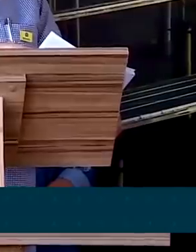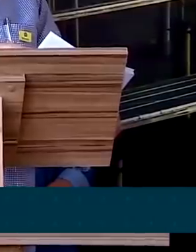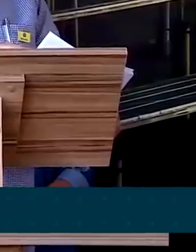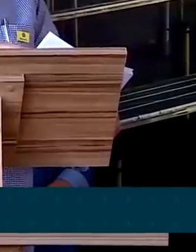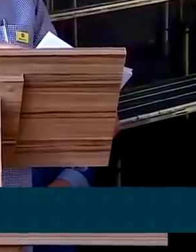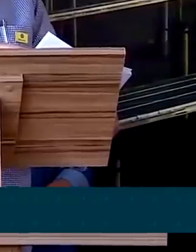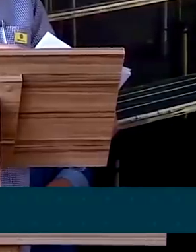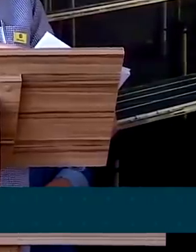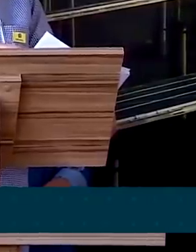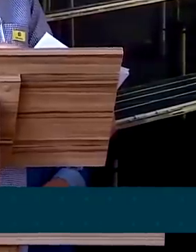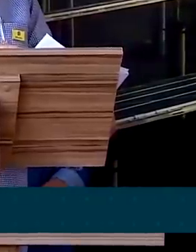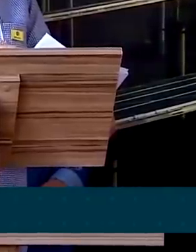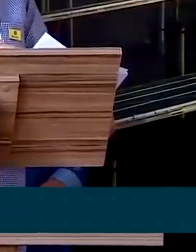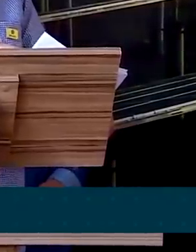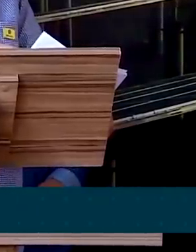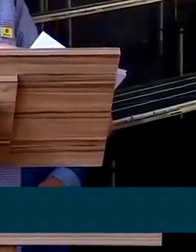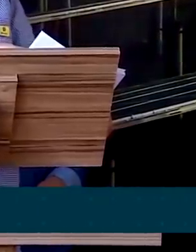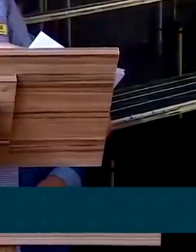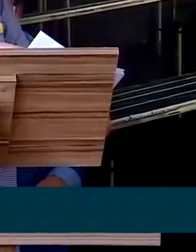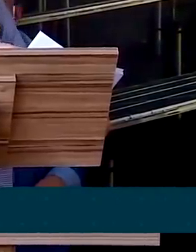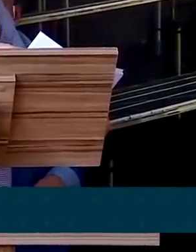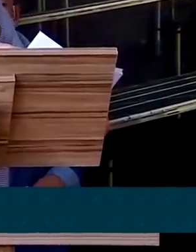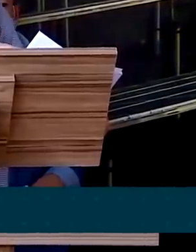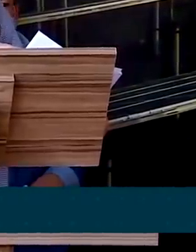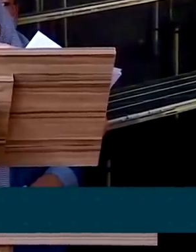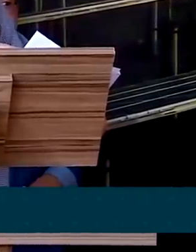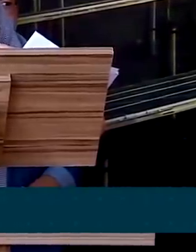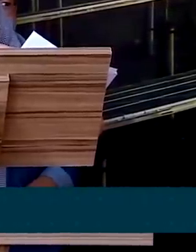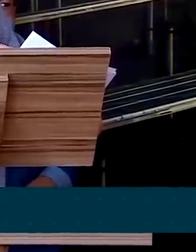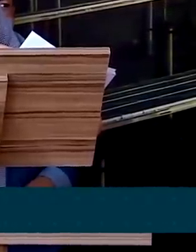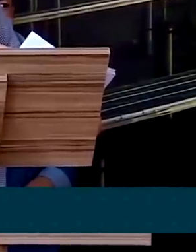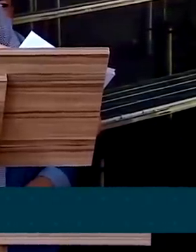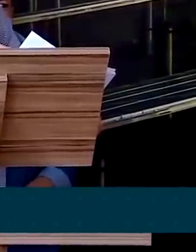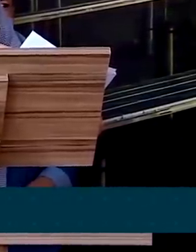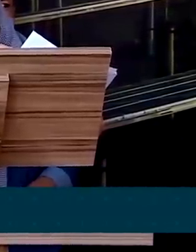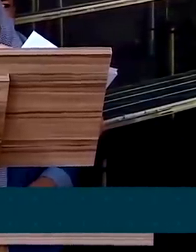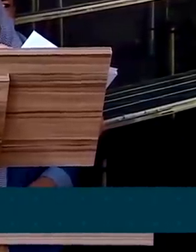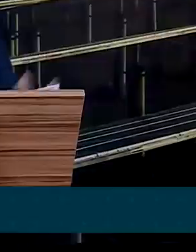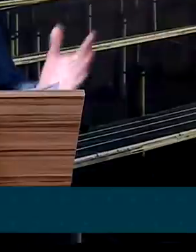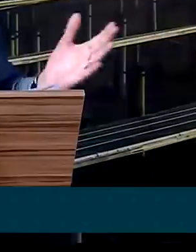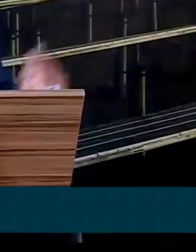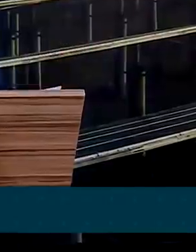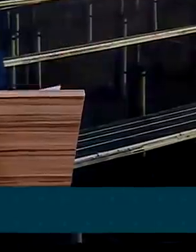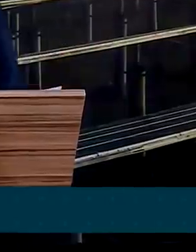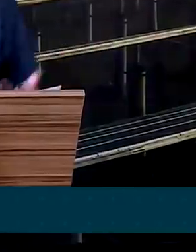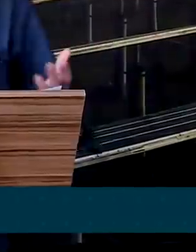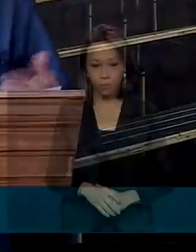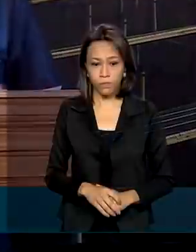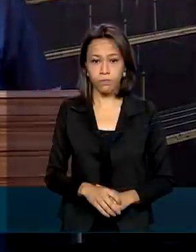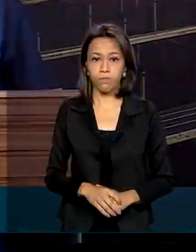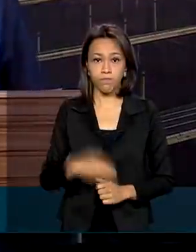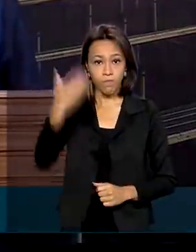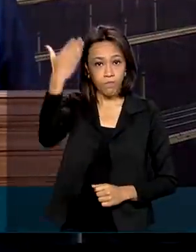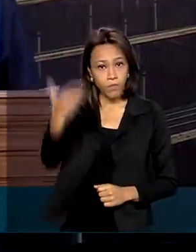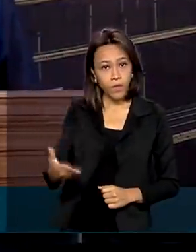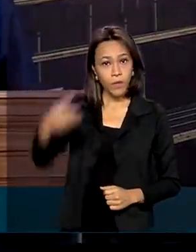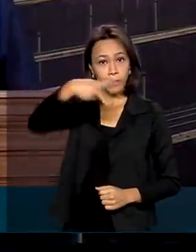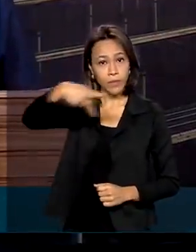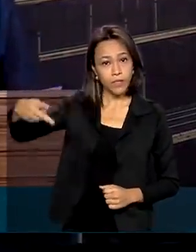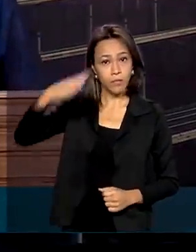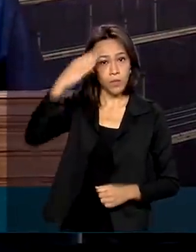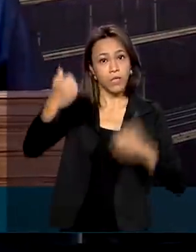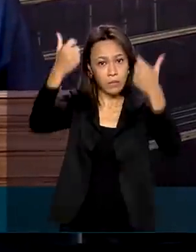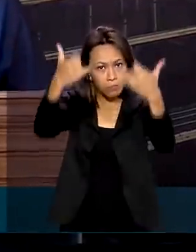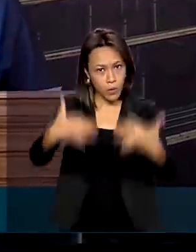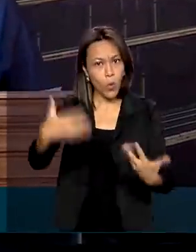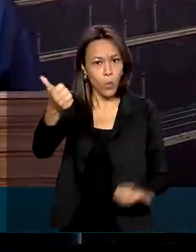elétrica brasileira, enquanto a média do mundo é 24%. O presidente Jair Bolsonaro destacou